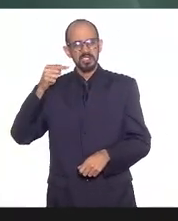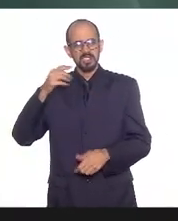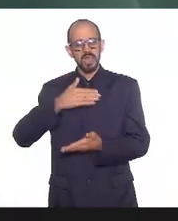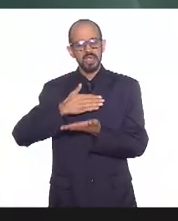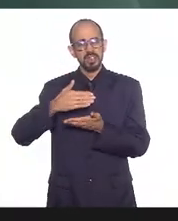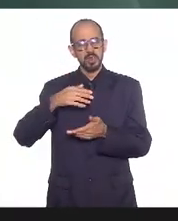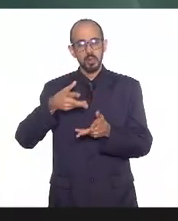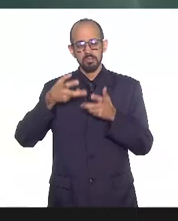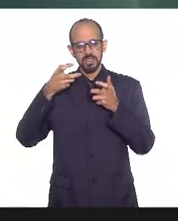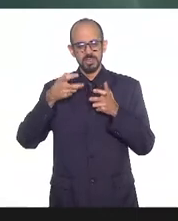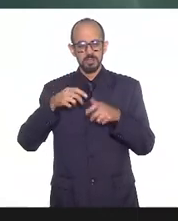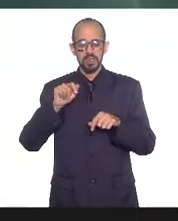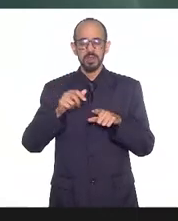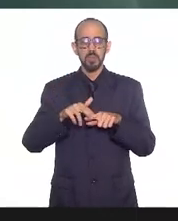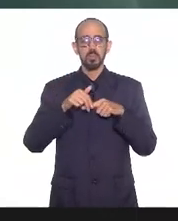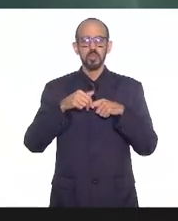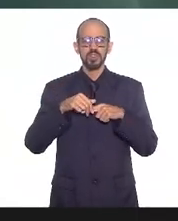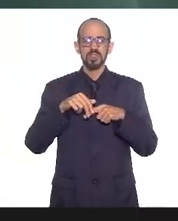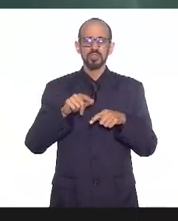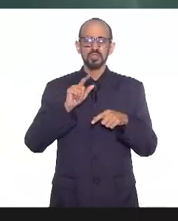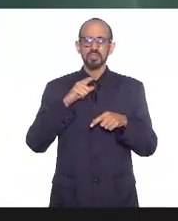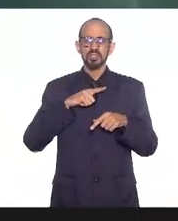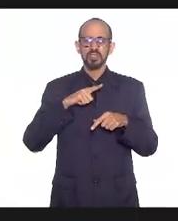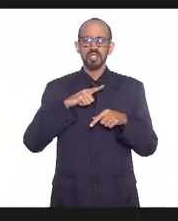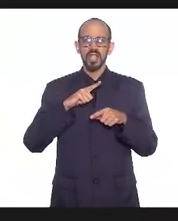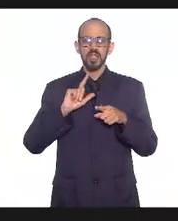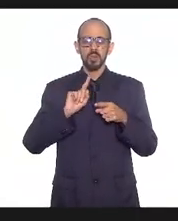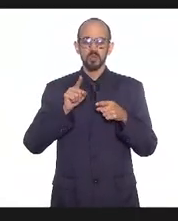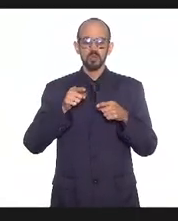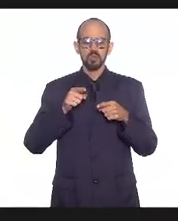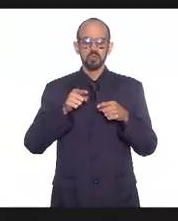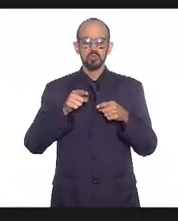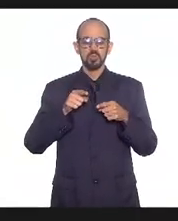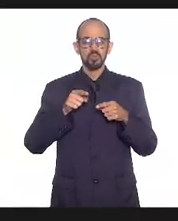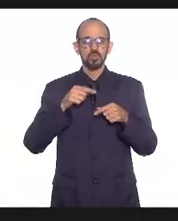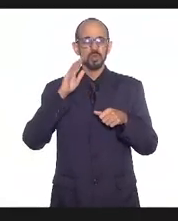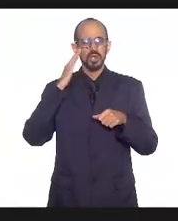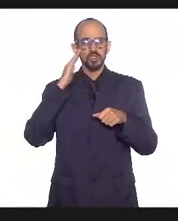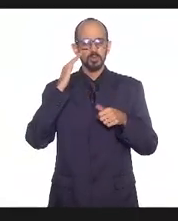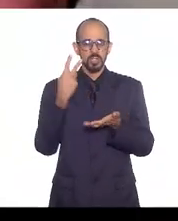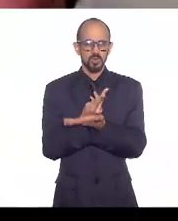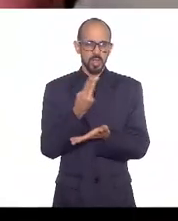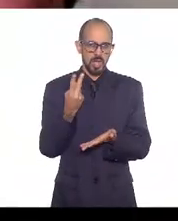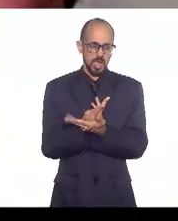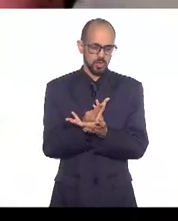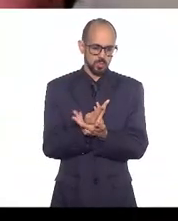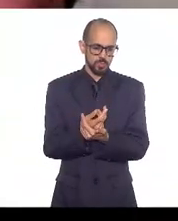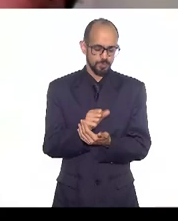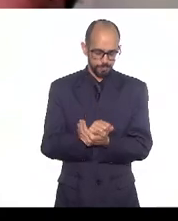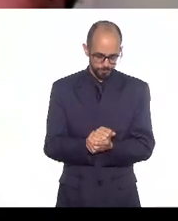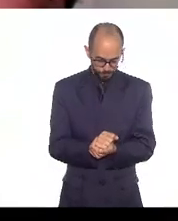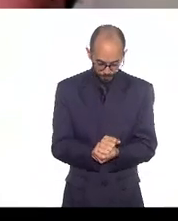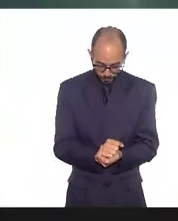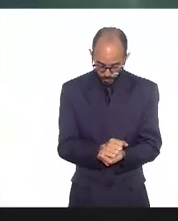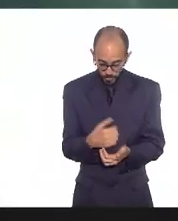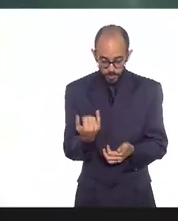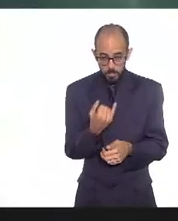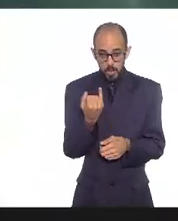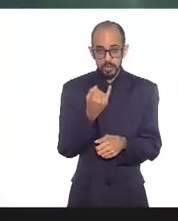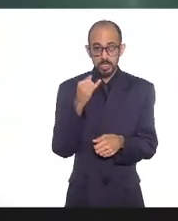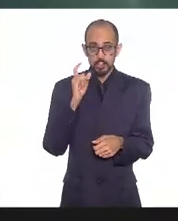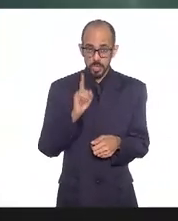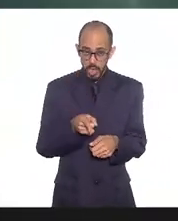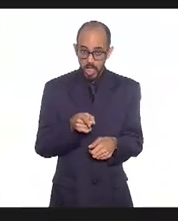conclusões erróneas em relação principalmente a vacina óxido mas o importante é vacinar